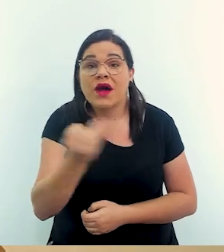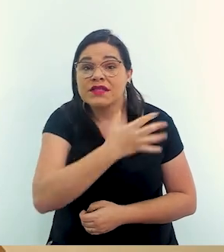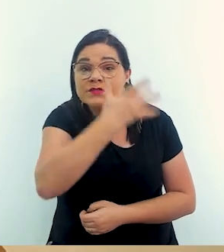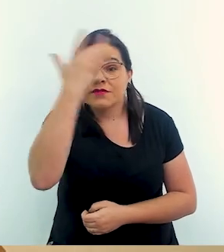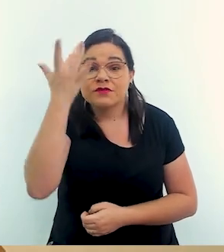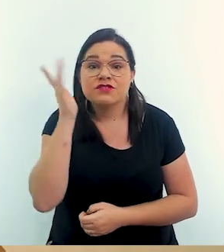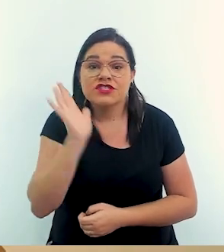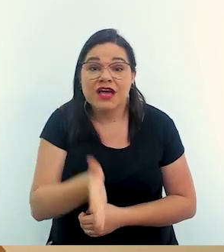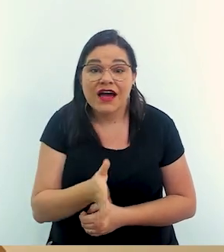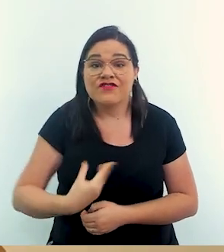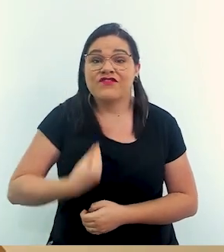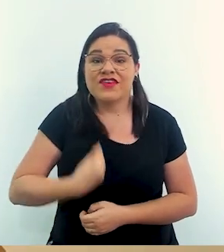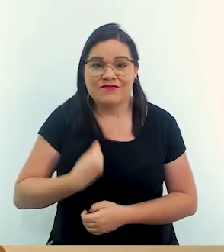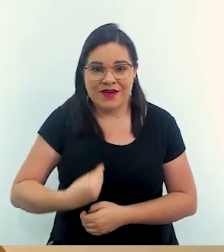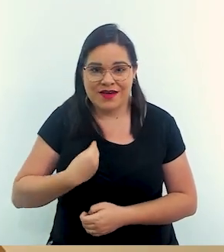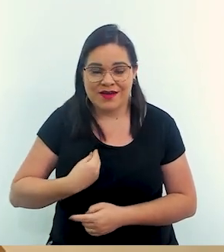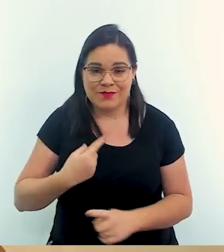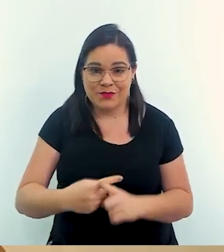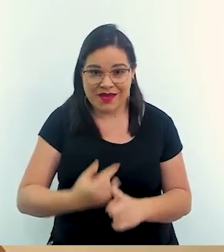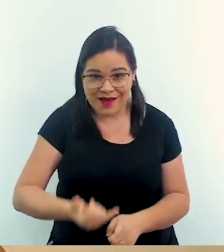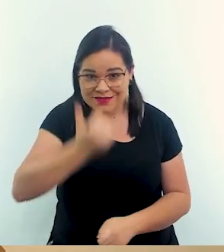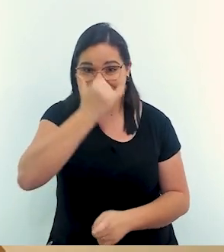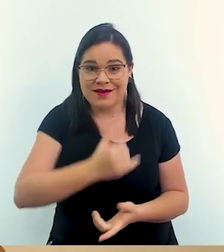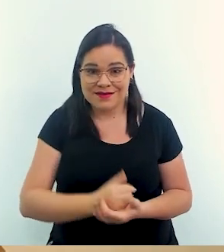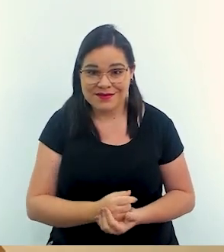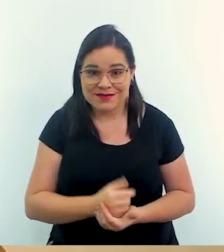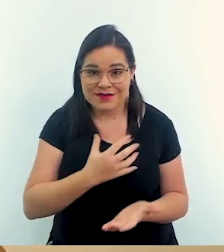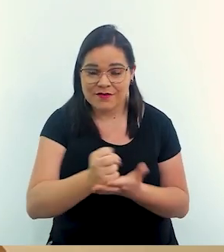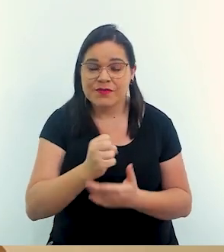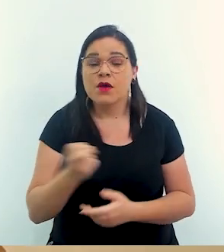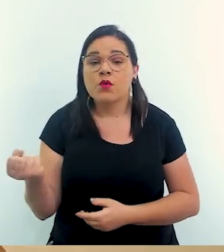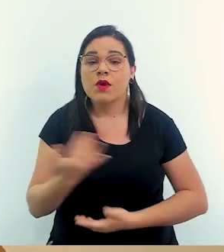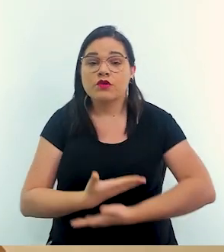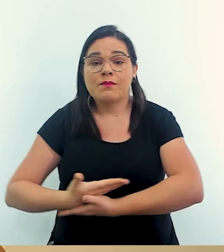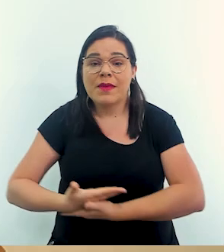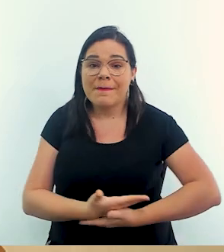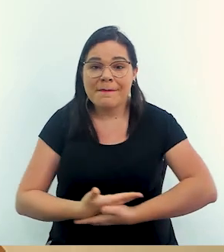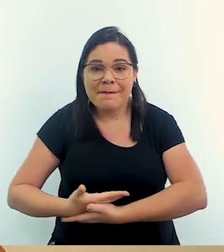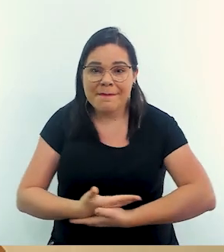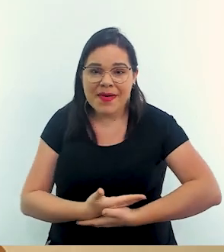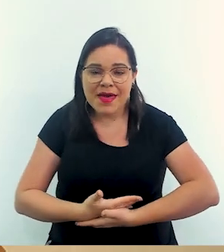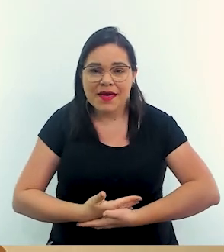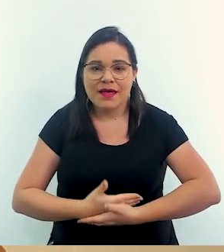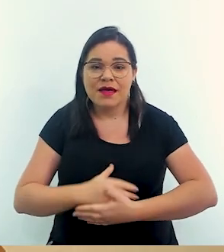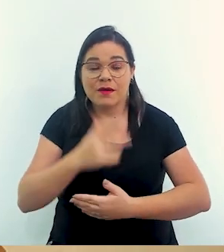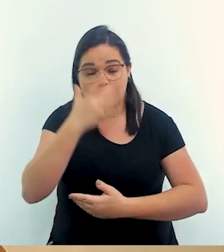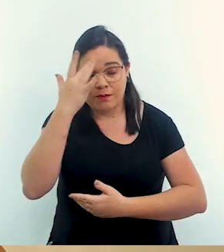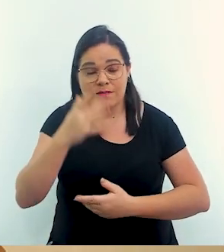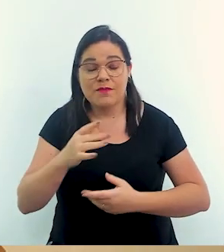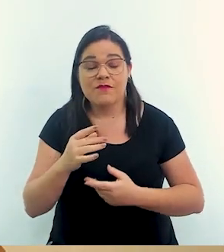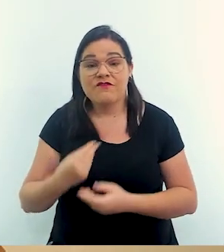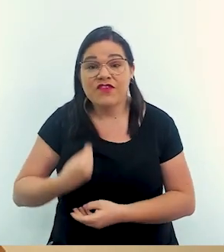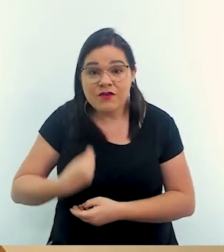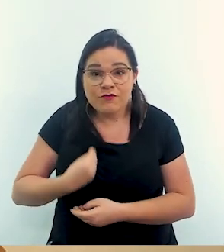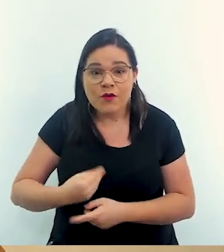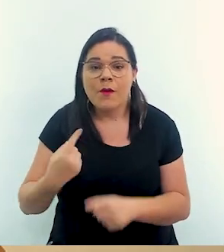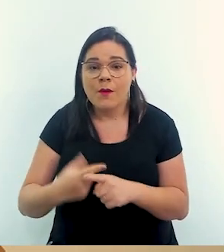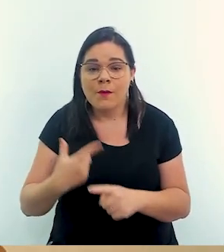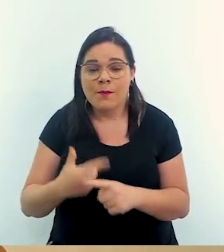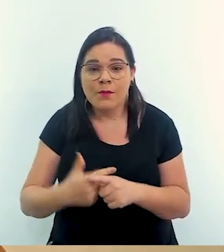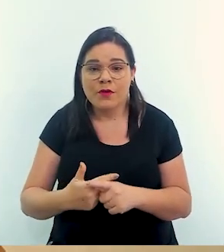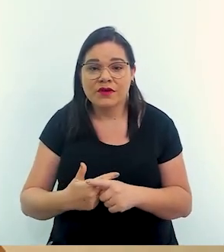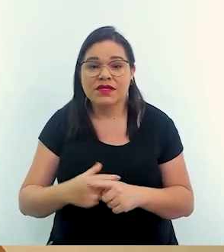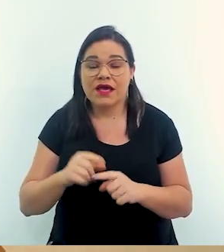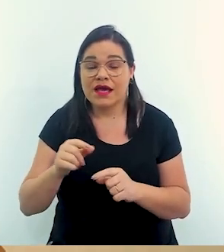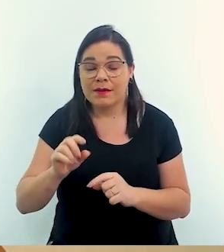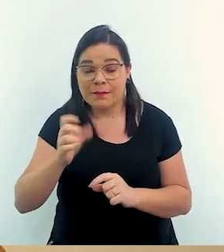sobreviveram de acidente de trânsito. Você não sabe. Quantos bebês sobreviveram de desengasgo porque alguém ensinou a manobra